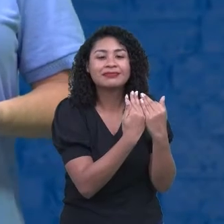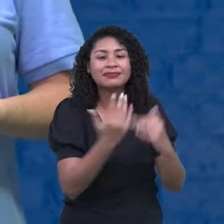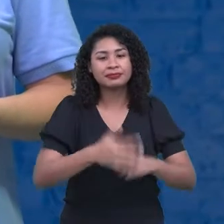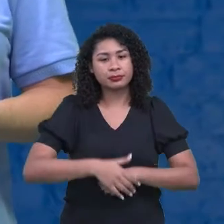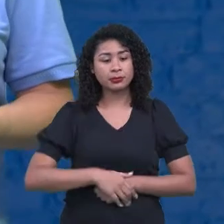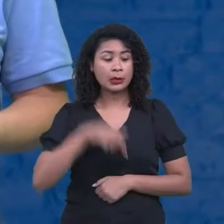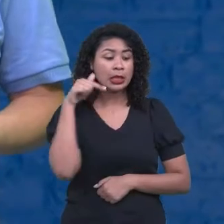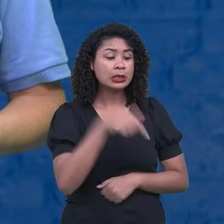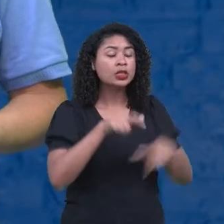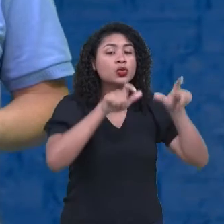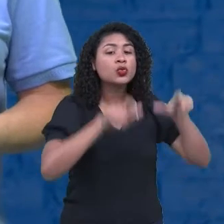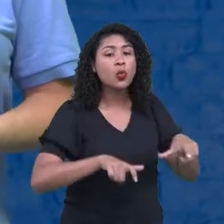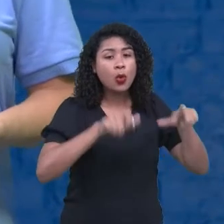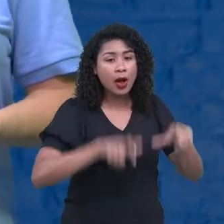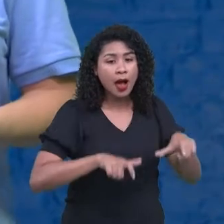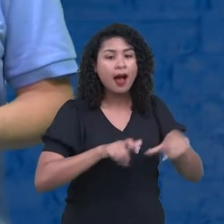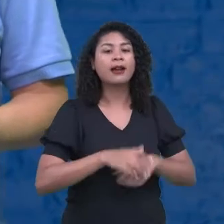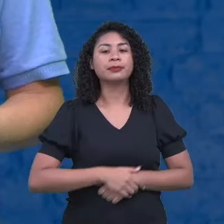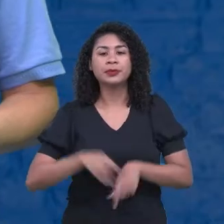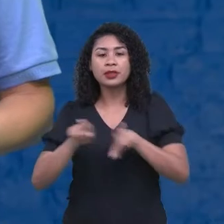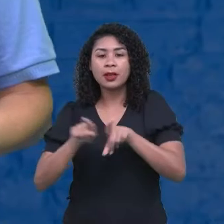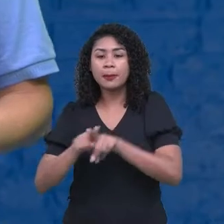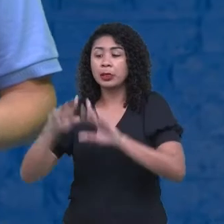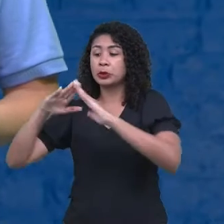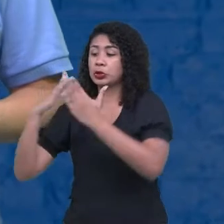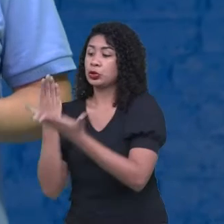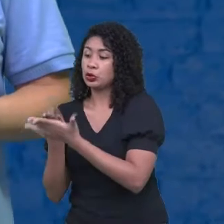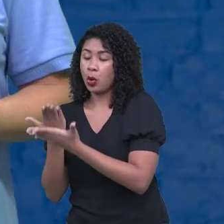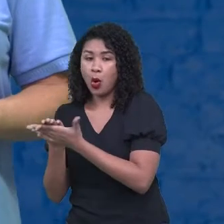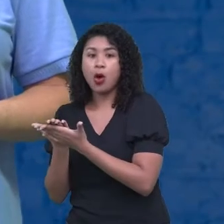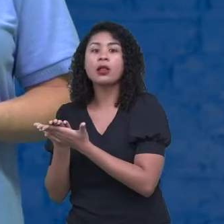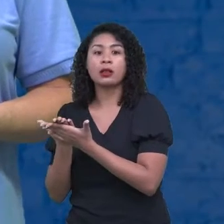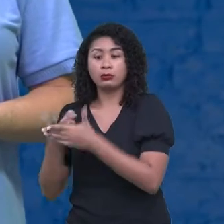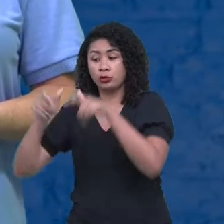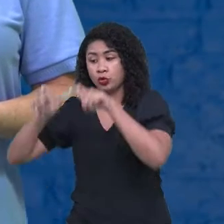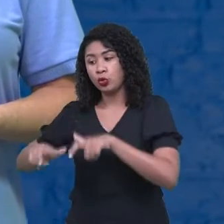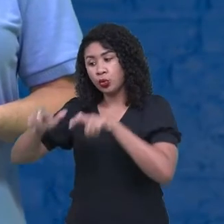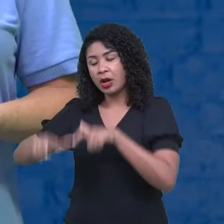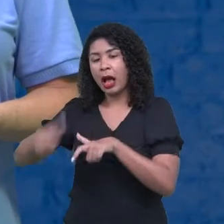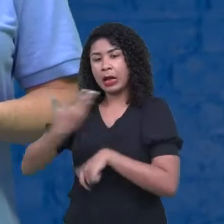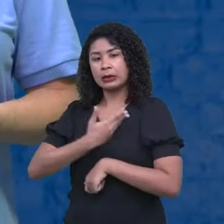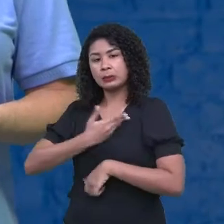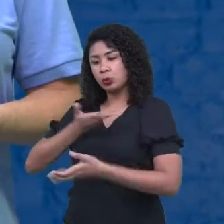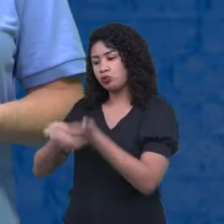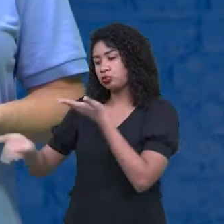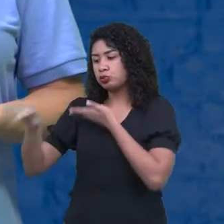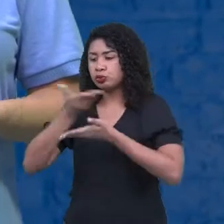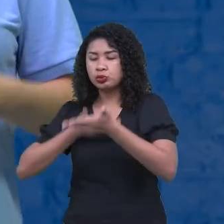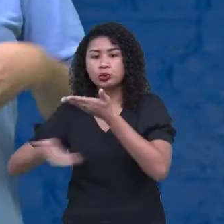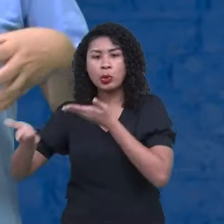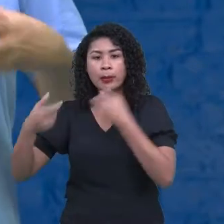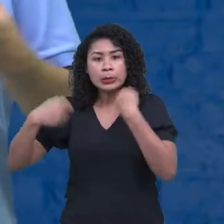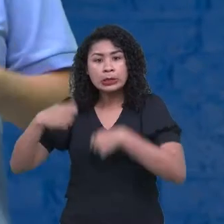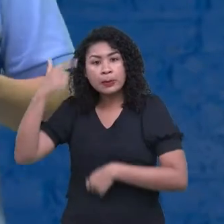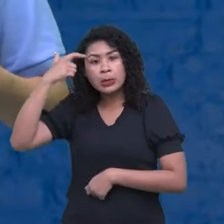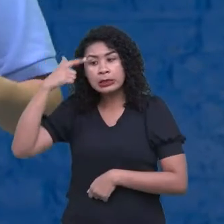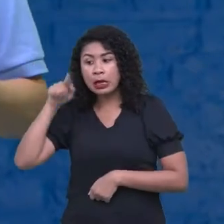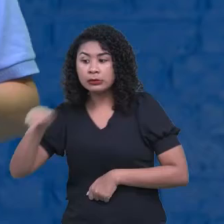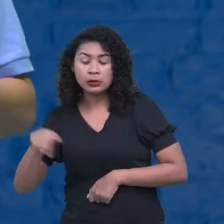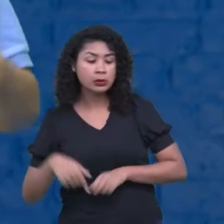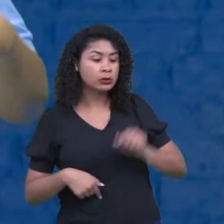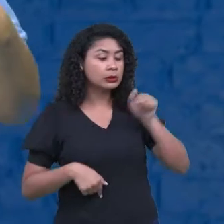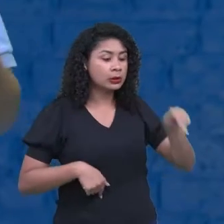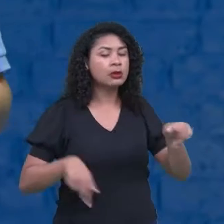também. O ambiente da escola. O ambiente onde estou inserido com os meus amigos. É isso que eu tenho que pensar. Eles estão